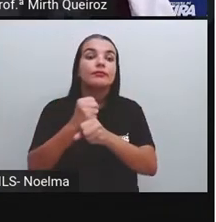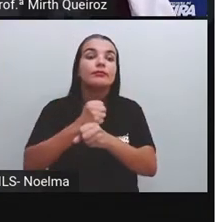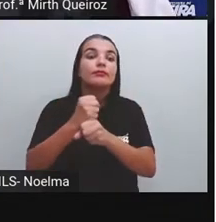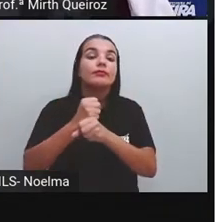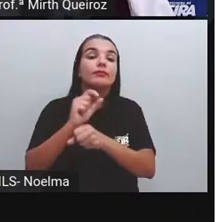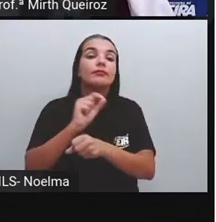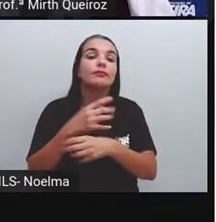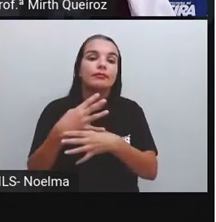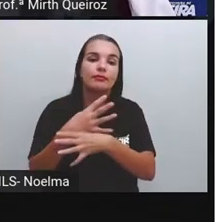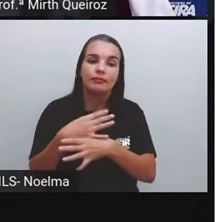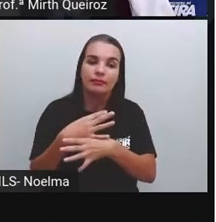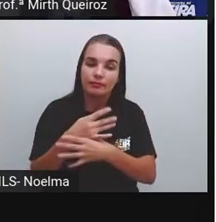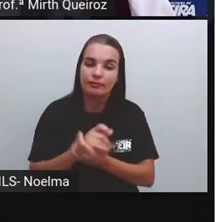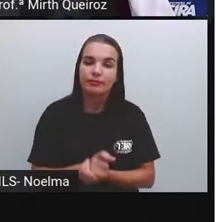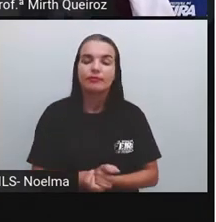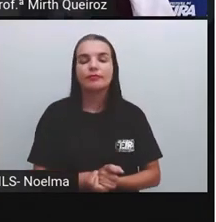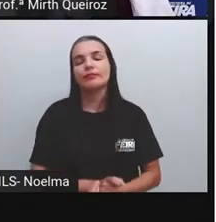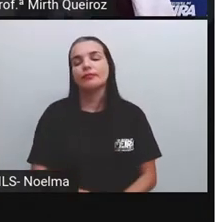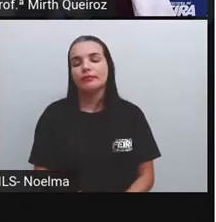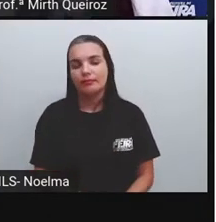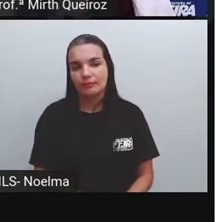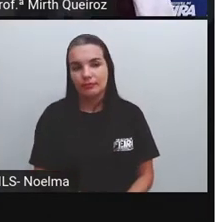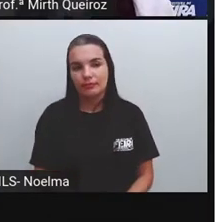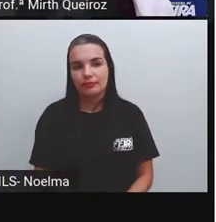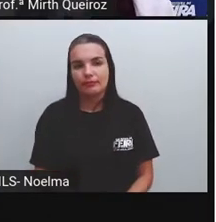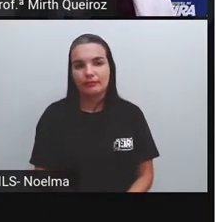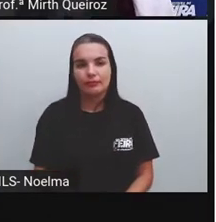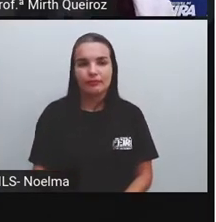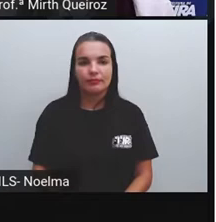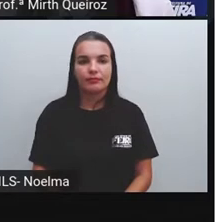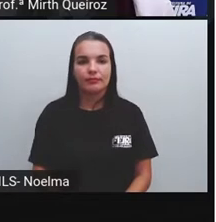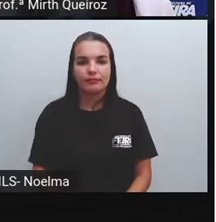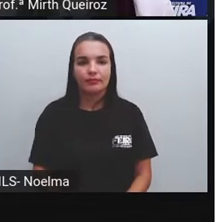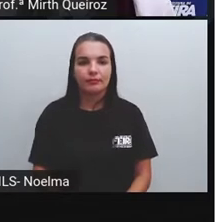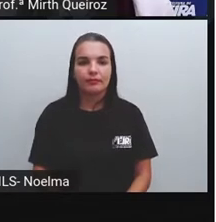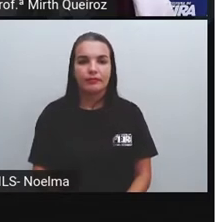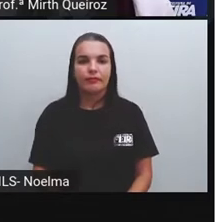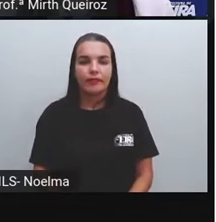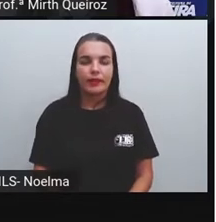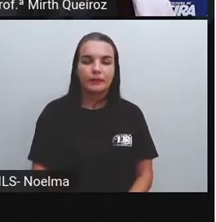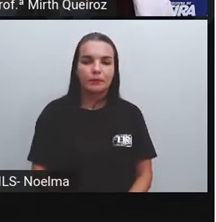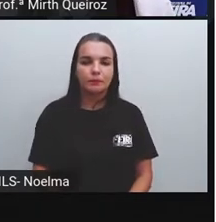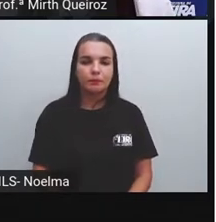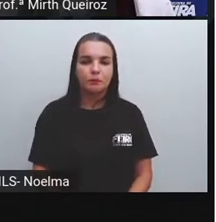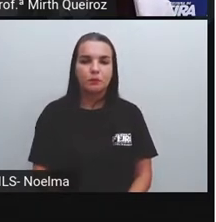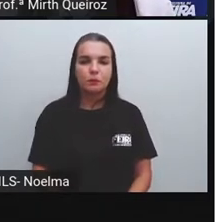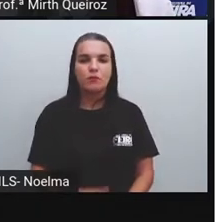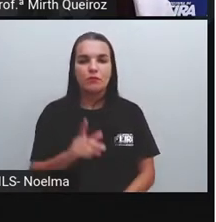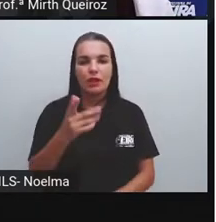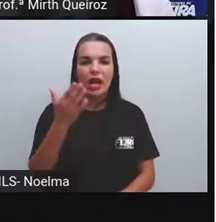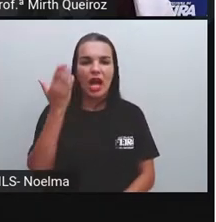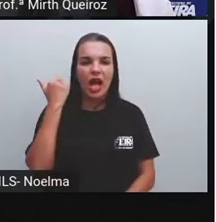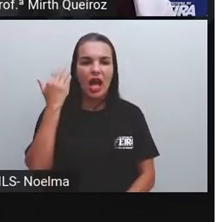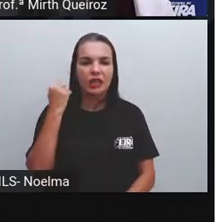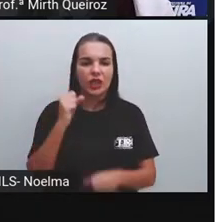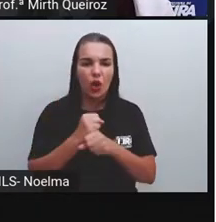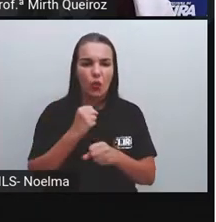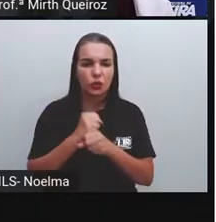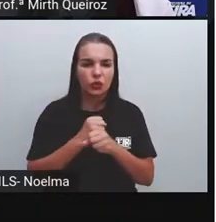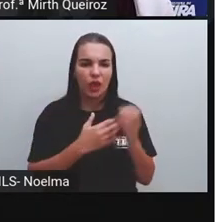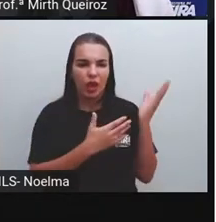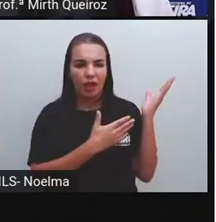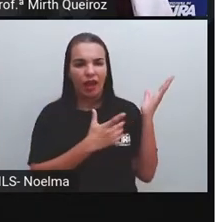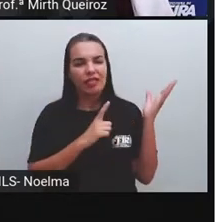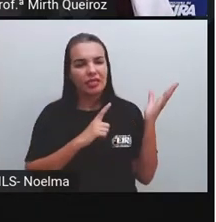Aí construção de cidades, neste caso, provavelmente antes dessas construções se tinha um ambiente natural,